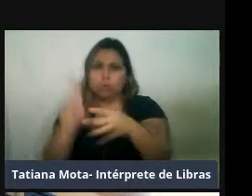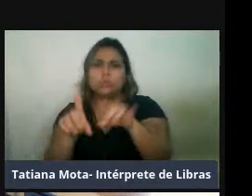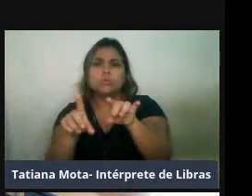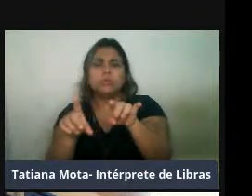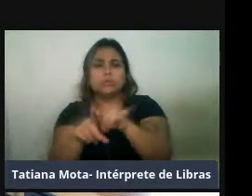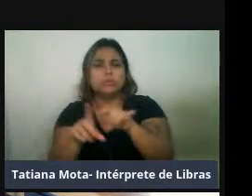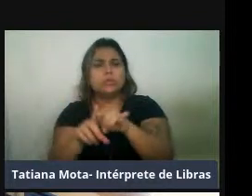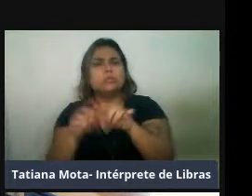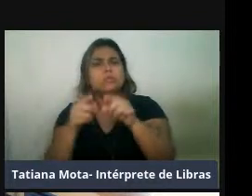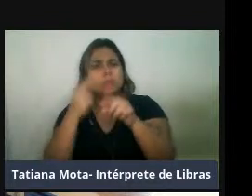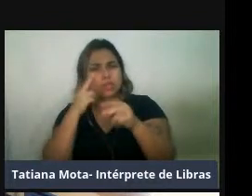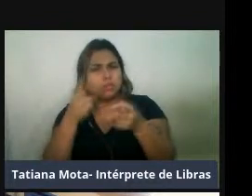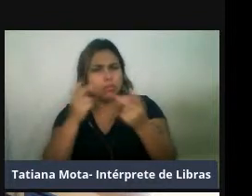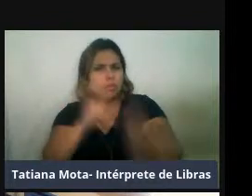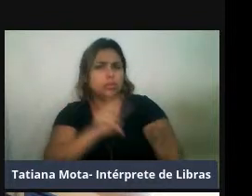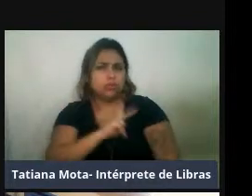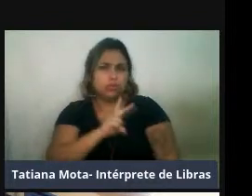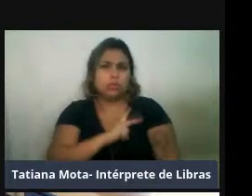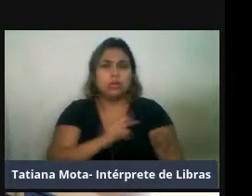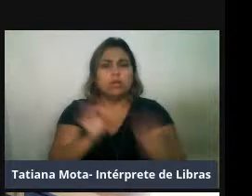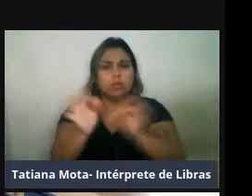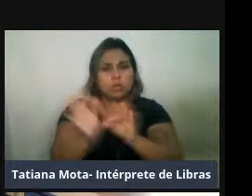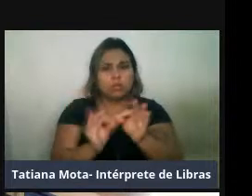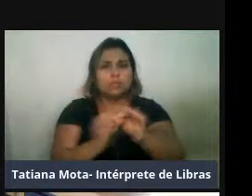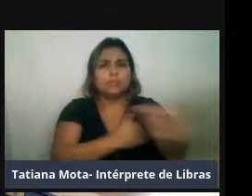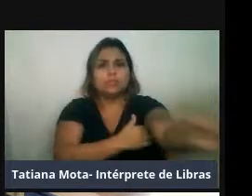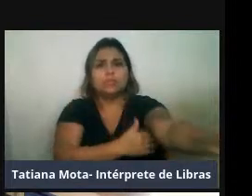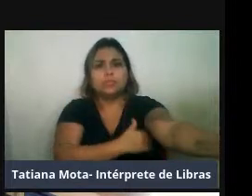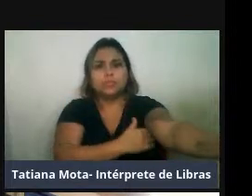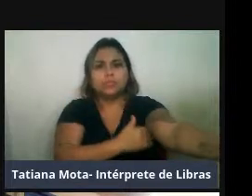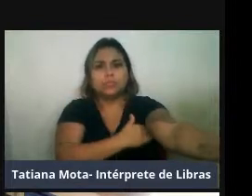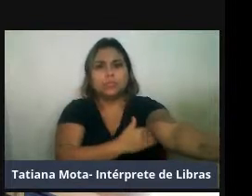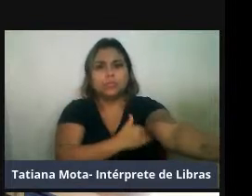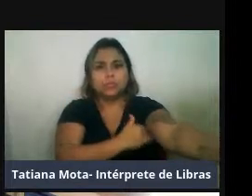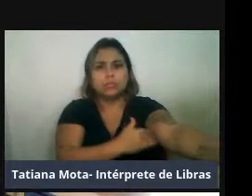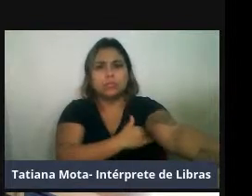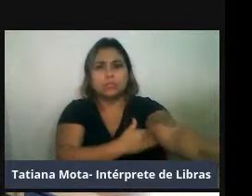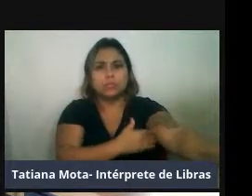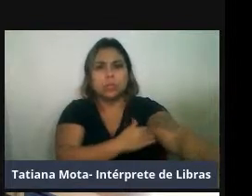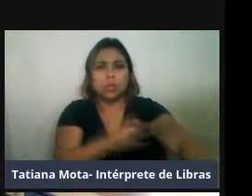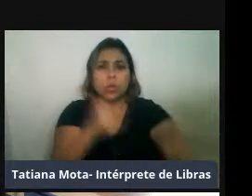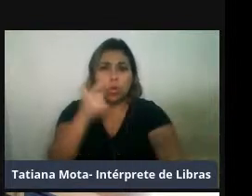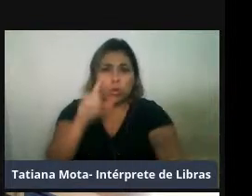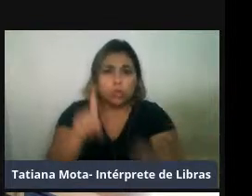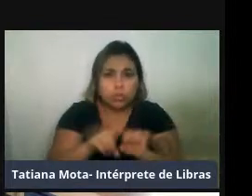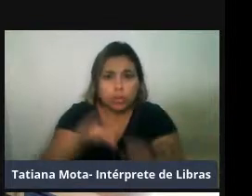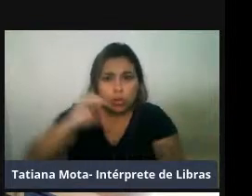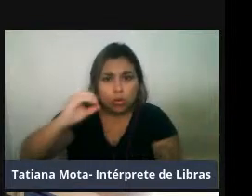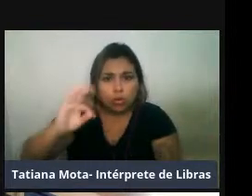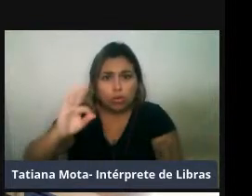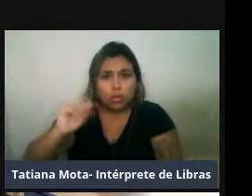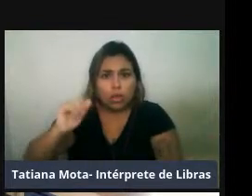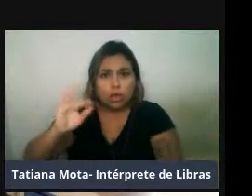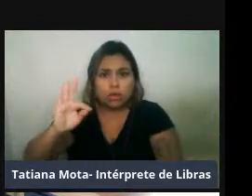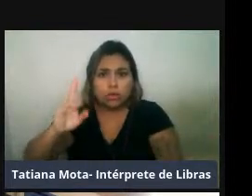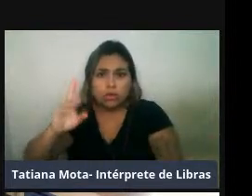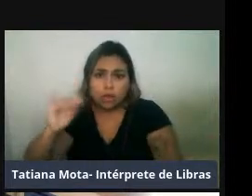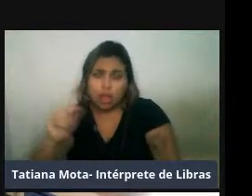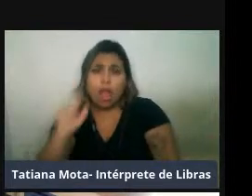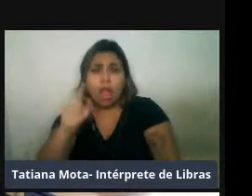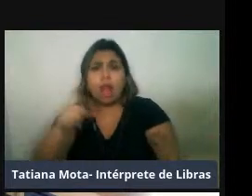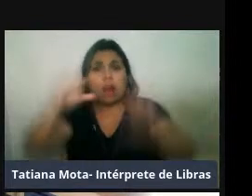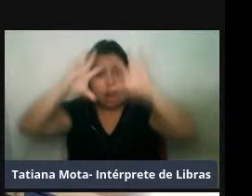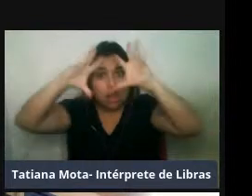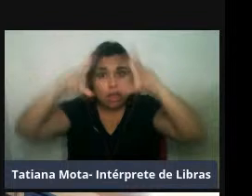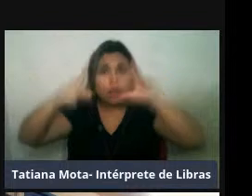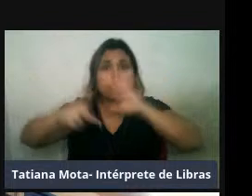restrita. e a otária flavessens, que é o leão marinho, que, aí